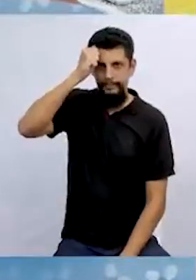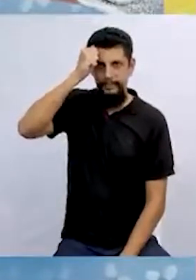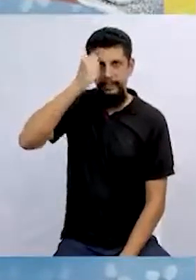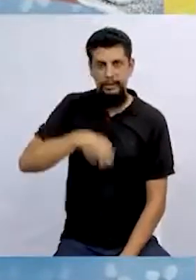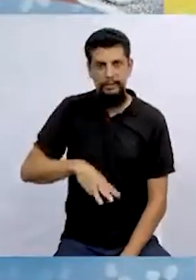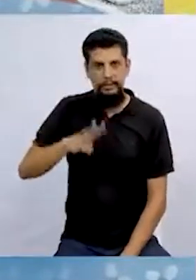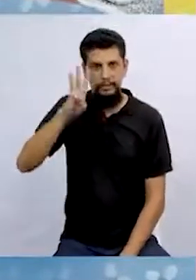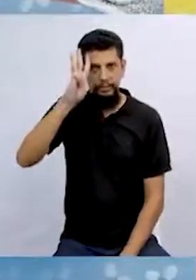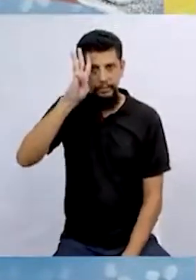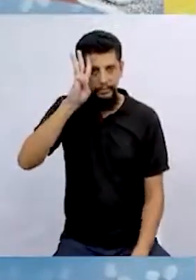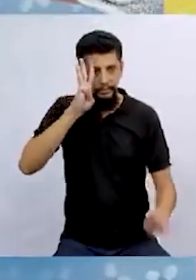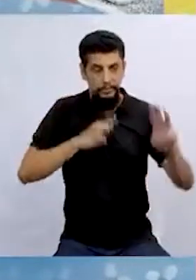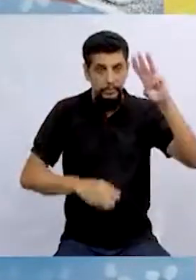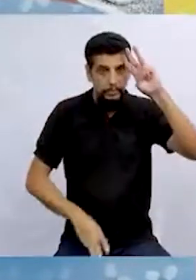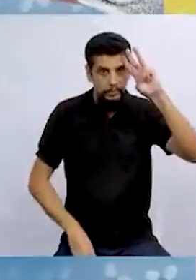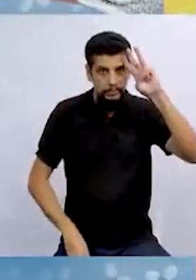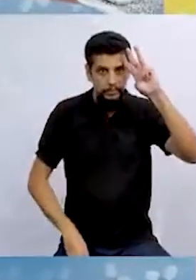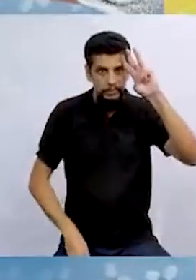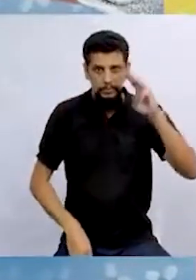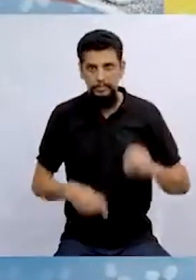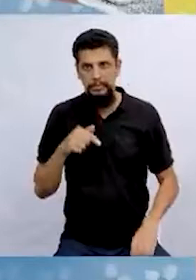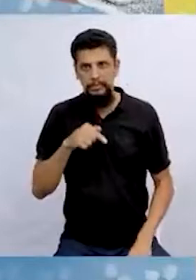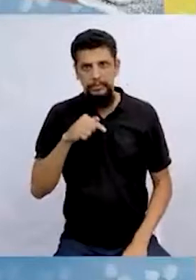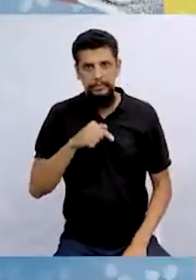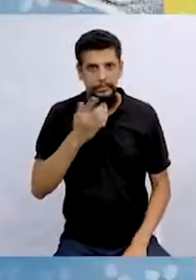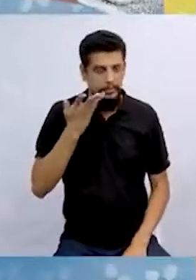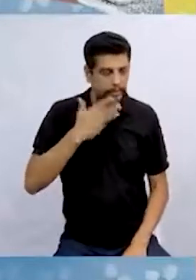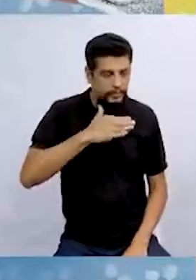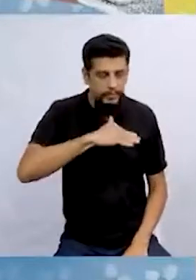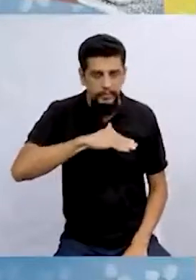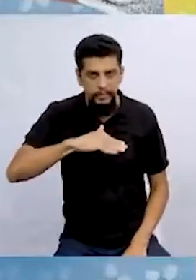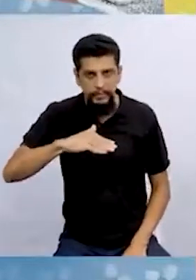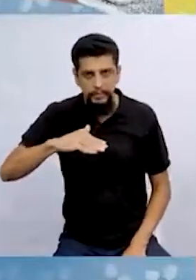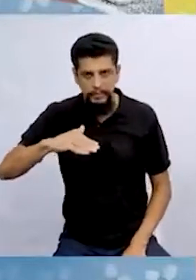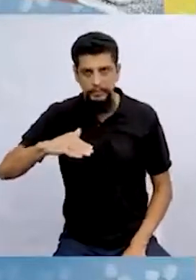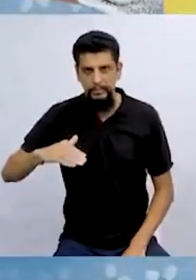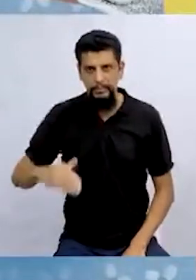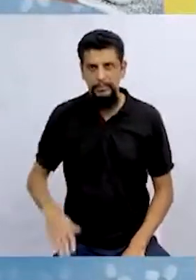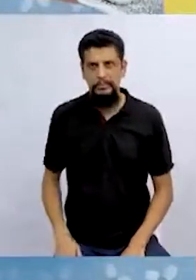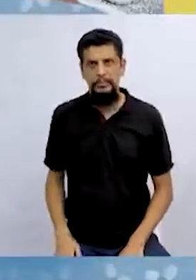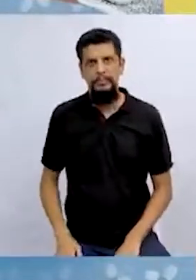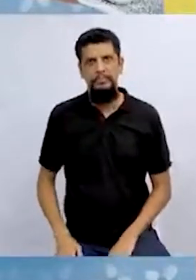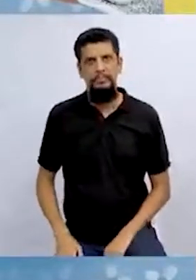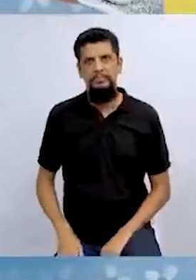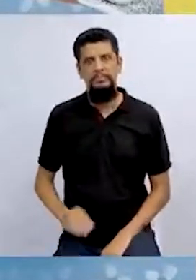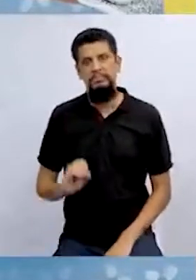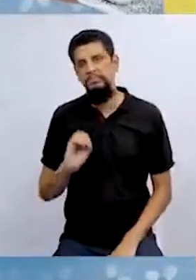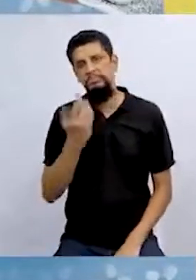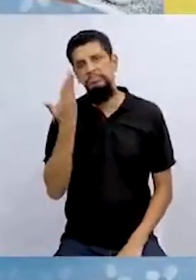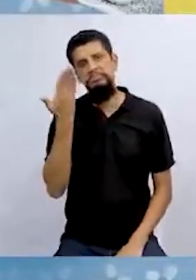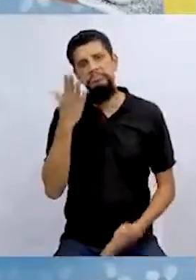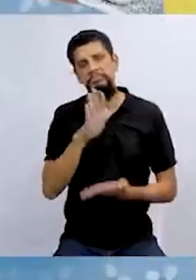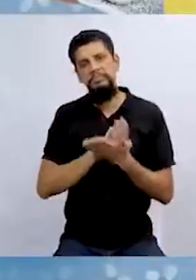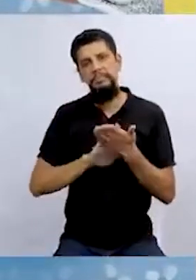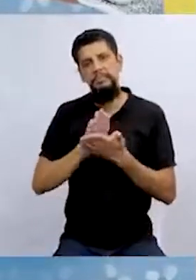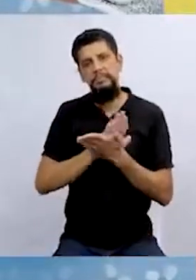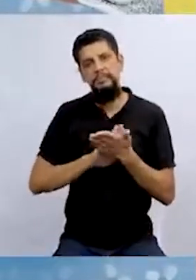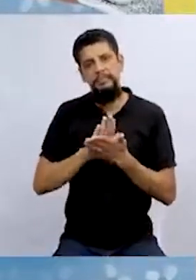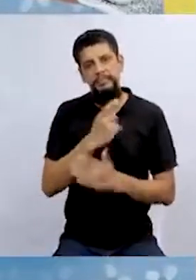numa terça-feira qualquer, dessas em que parece que nada de novo vai acontecer,